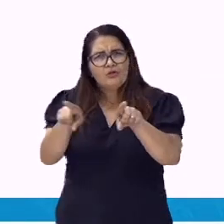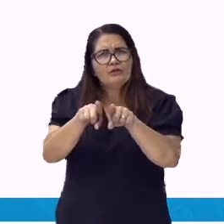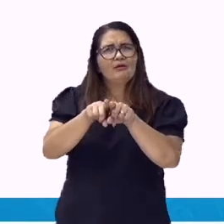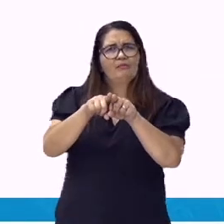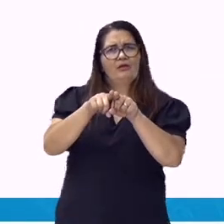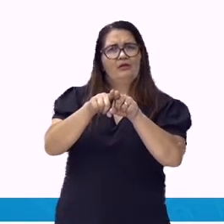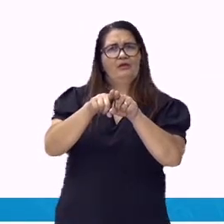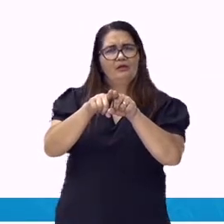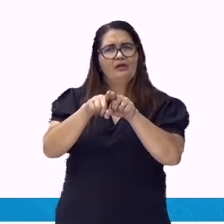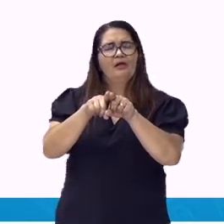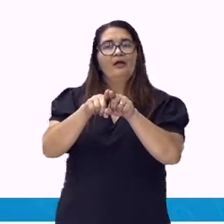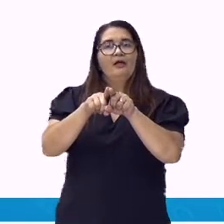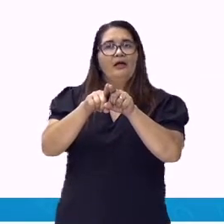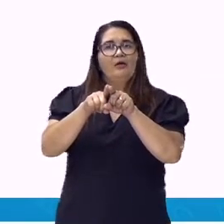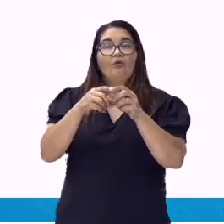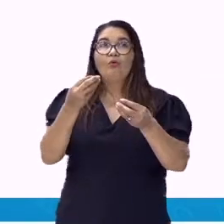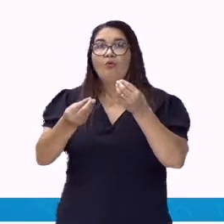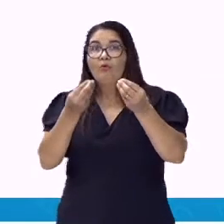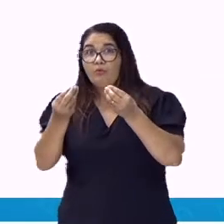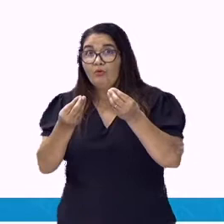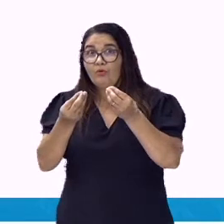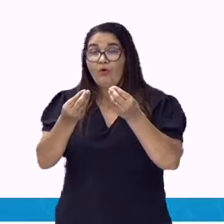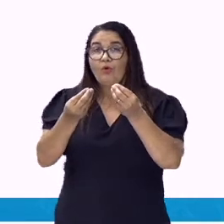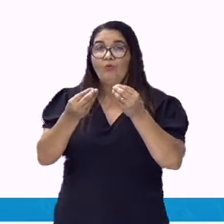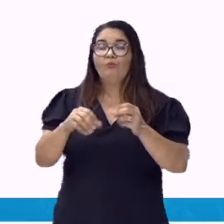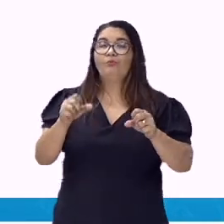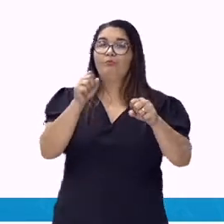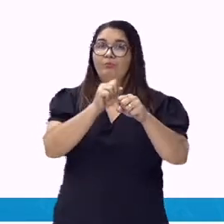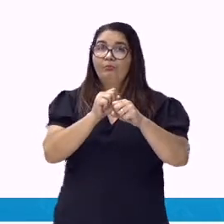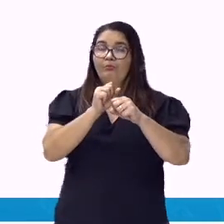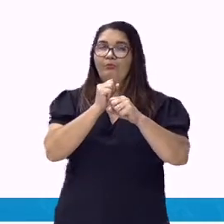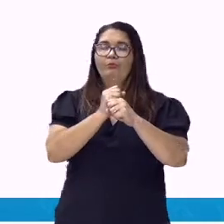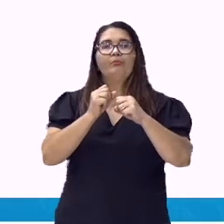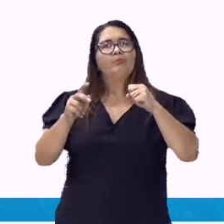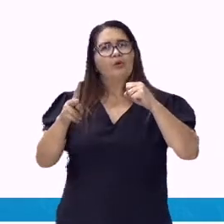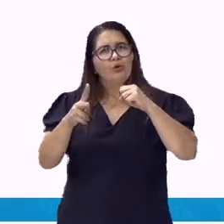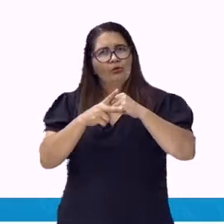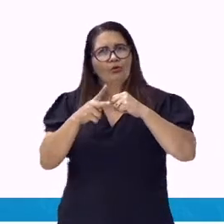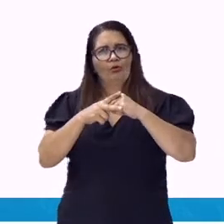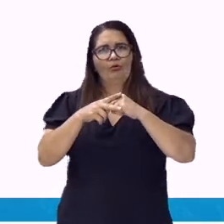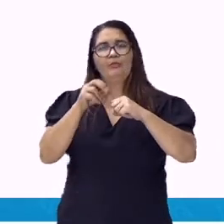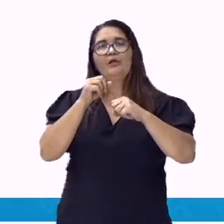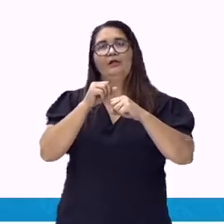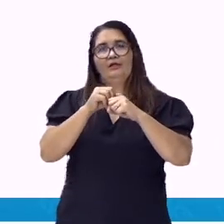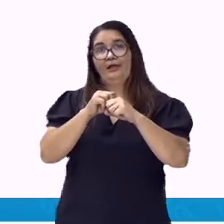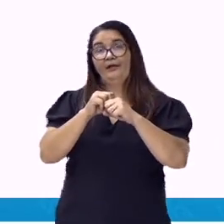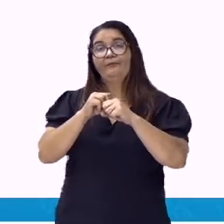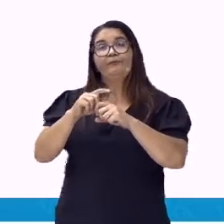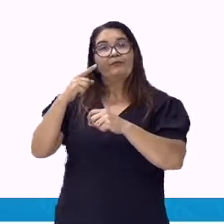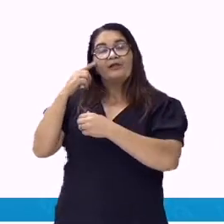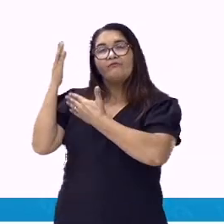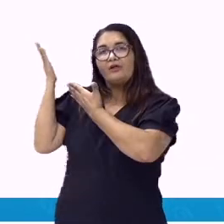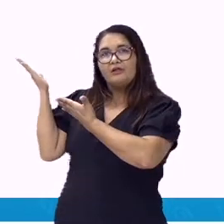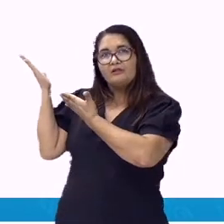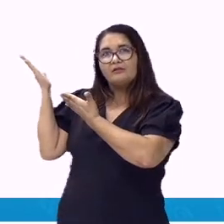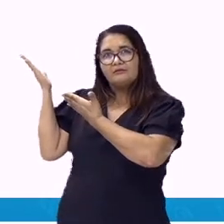como pronome substantivo. Exemplo, dava para o outro o que tinha.